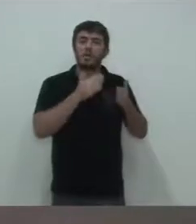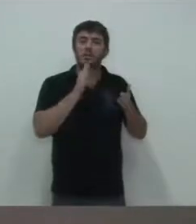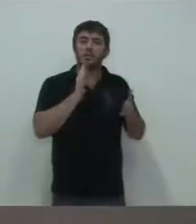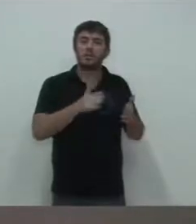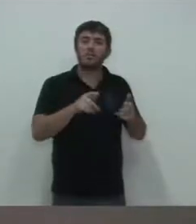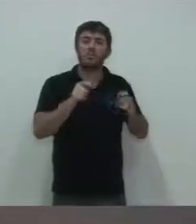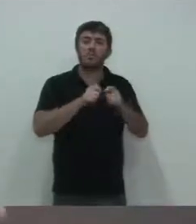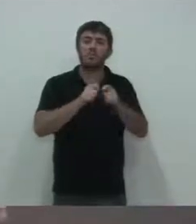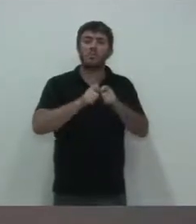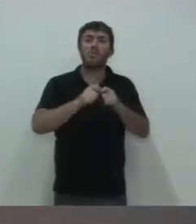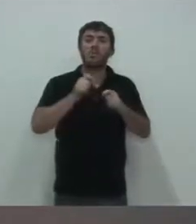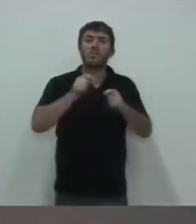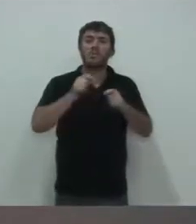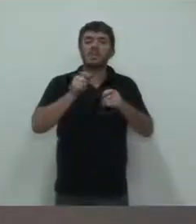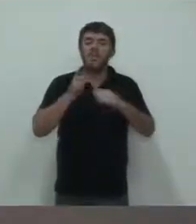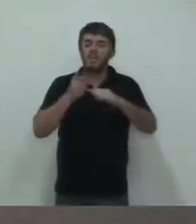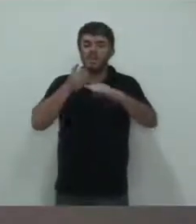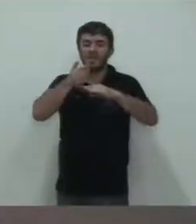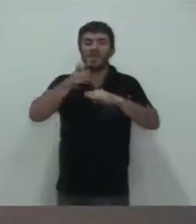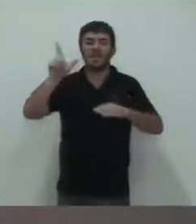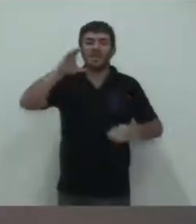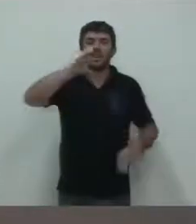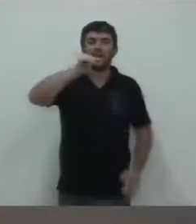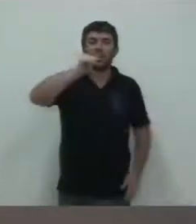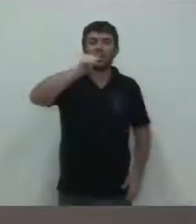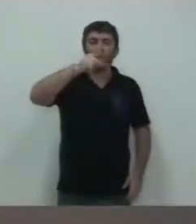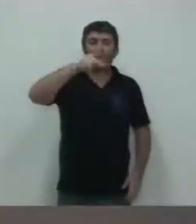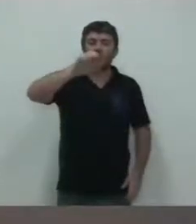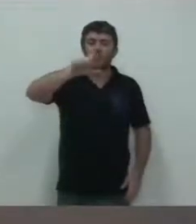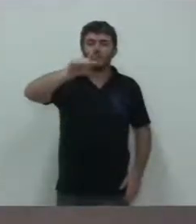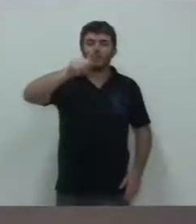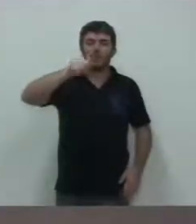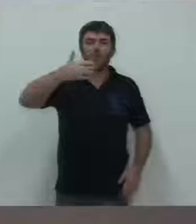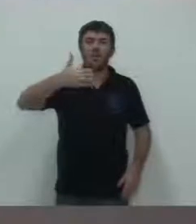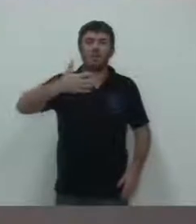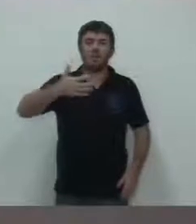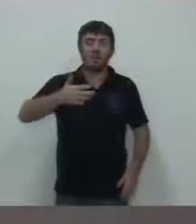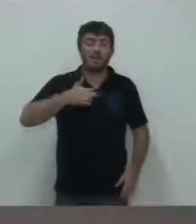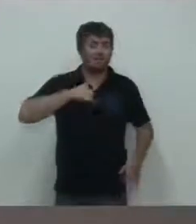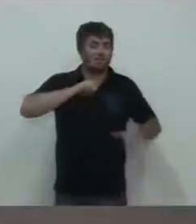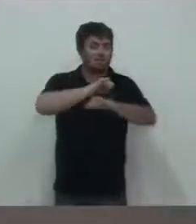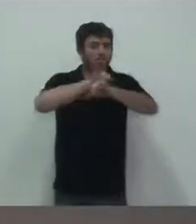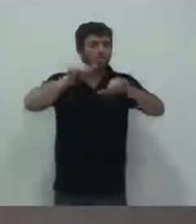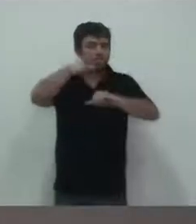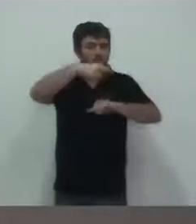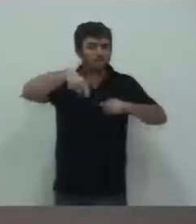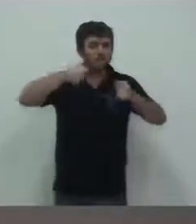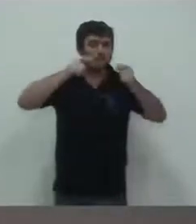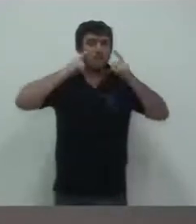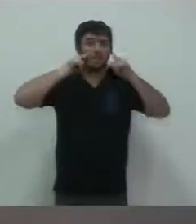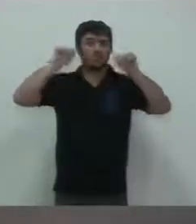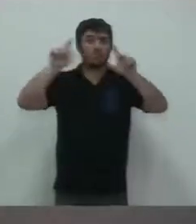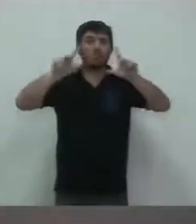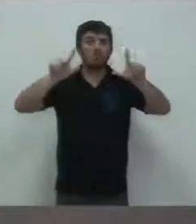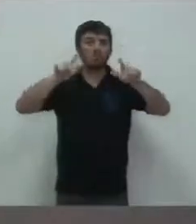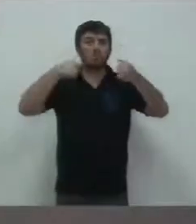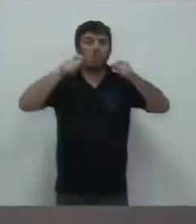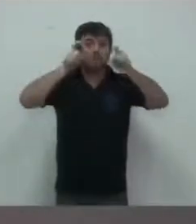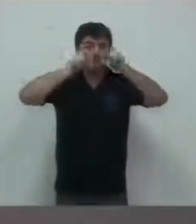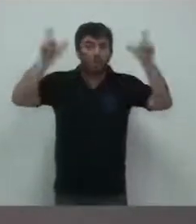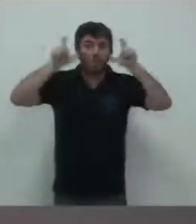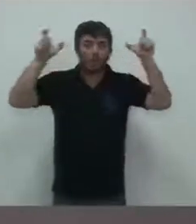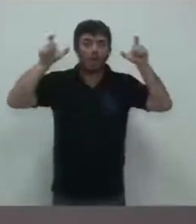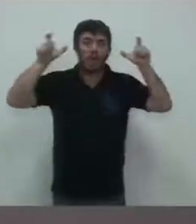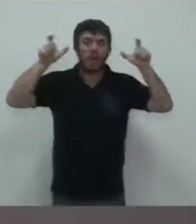Então eu quero alertar a população de Vinhedo que ano de eleição agora vai aparecer tudo. Vai fazer tudo para enganar o